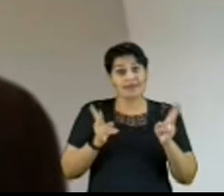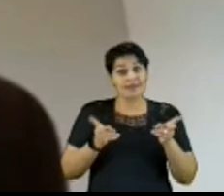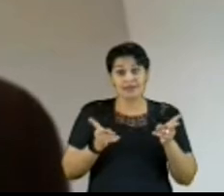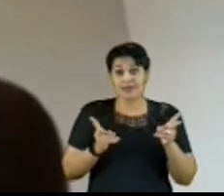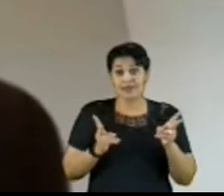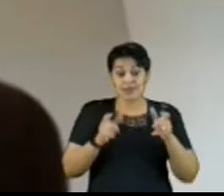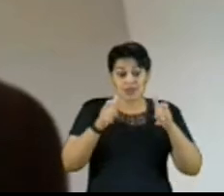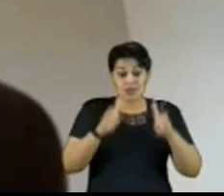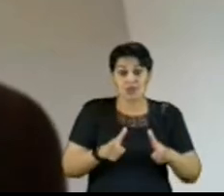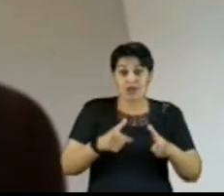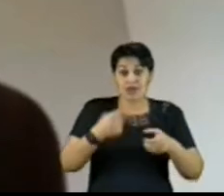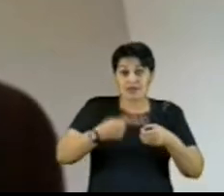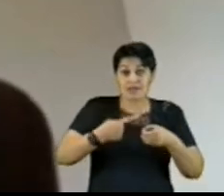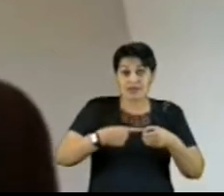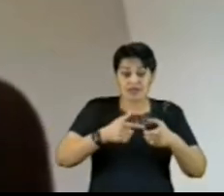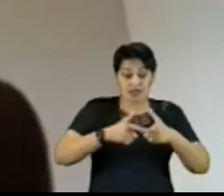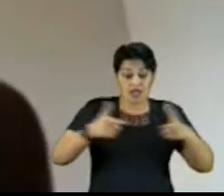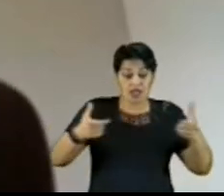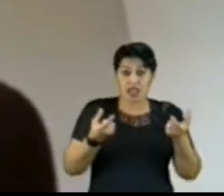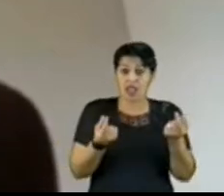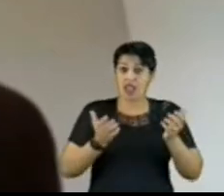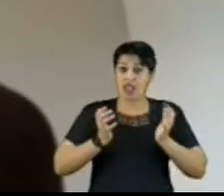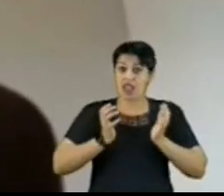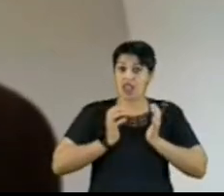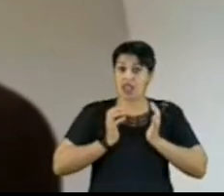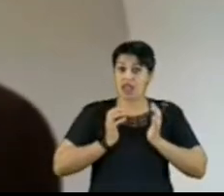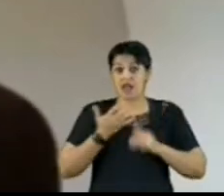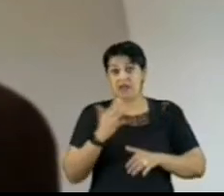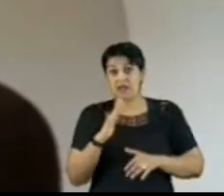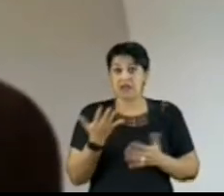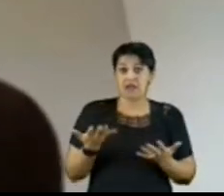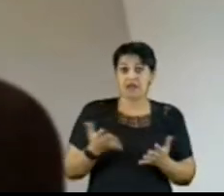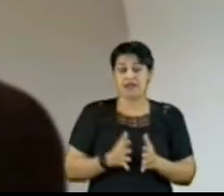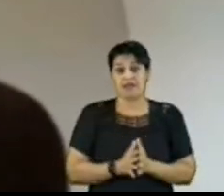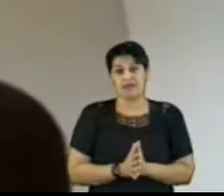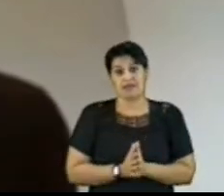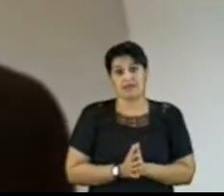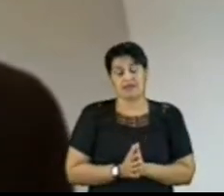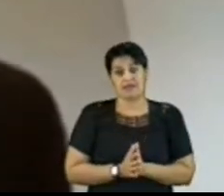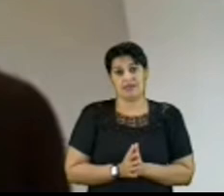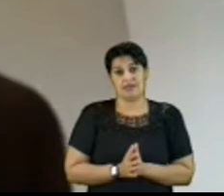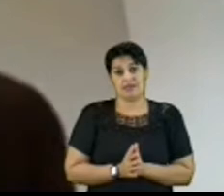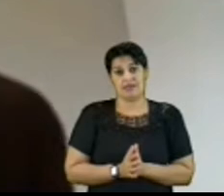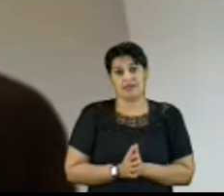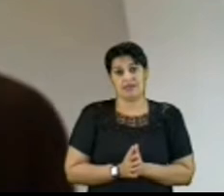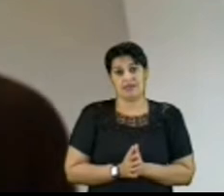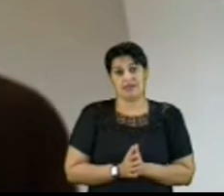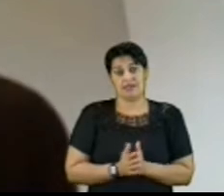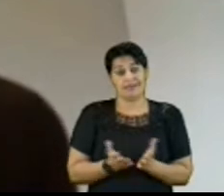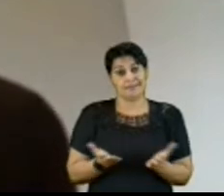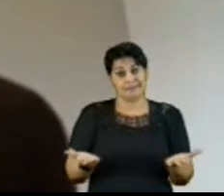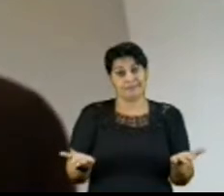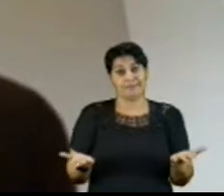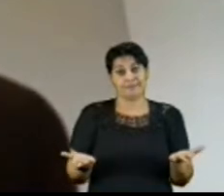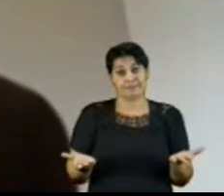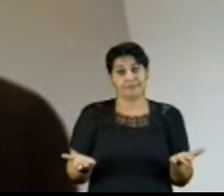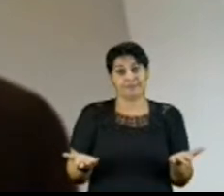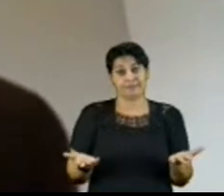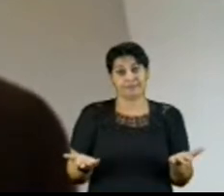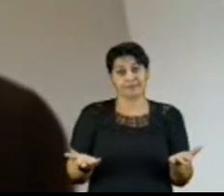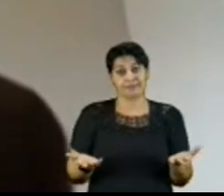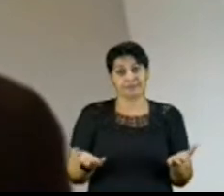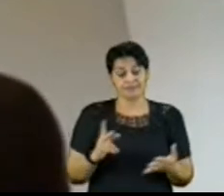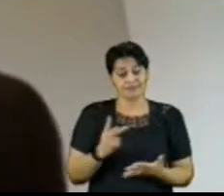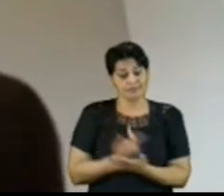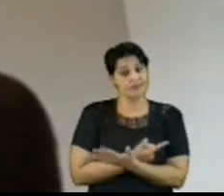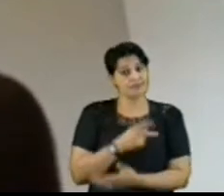poder aquisitivo e padrão de consumo, eu diria, sabidamente elevados. E assim, e ainda assim, isso se daria